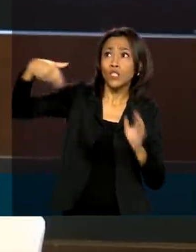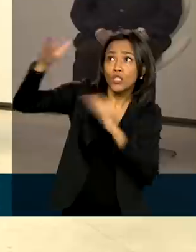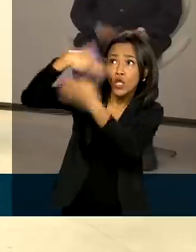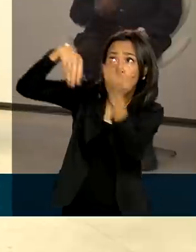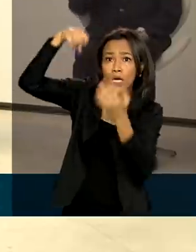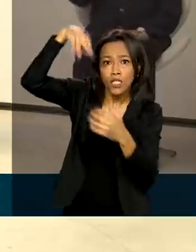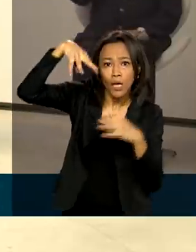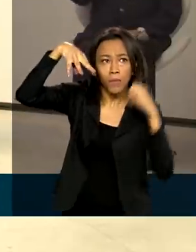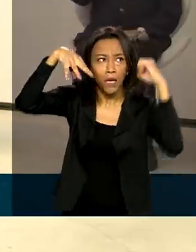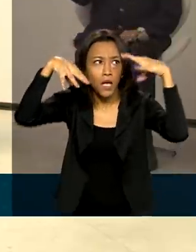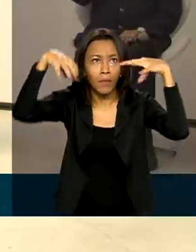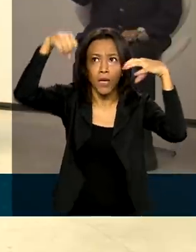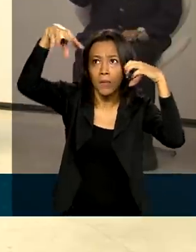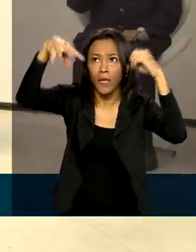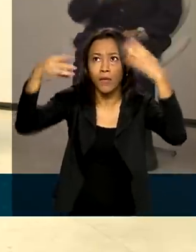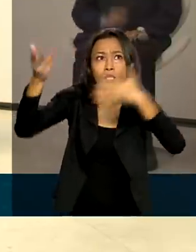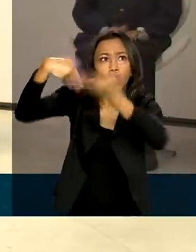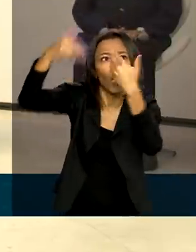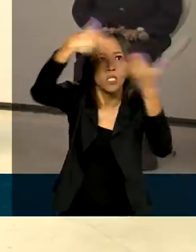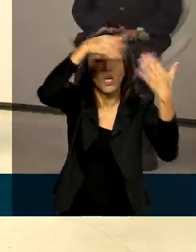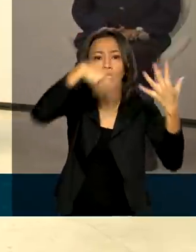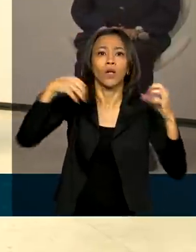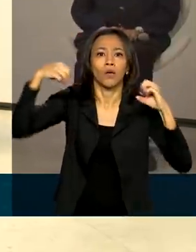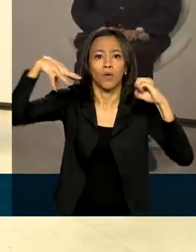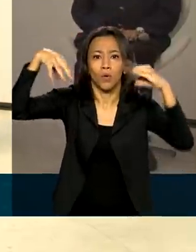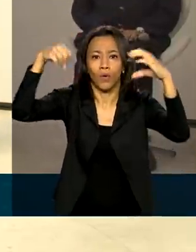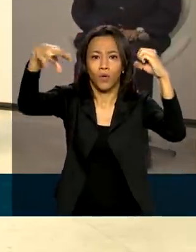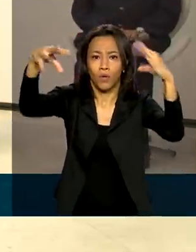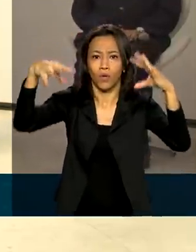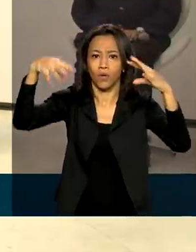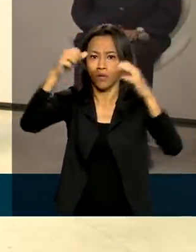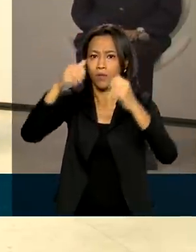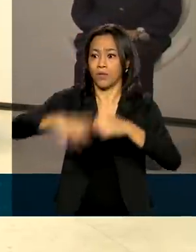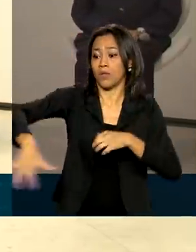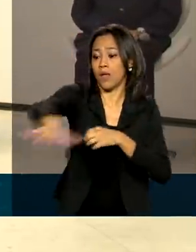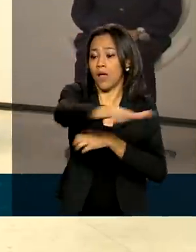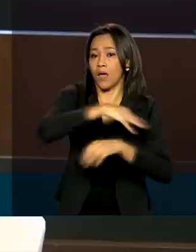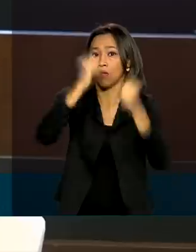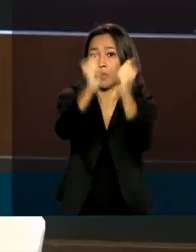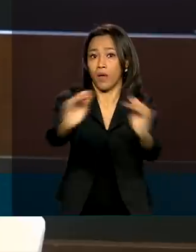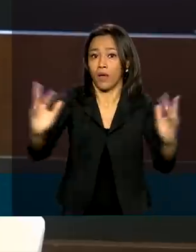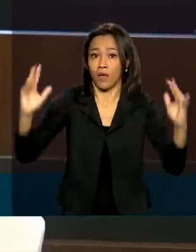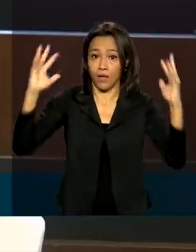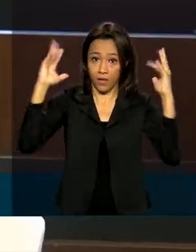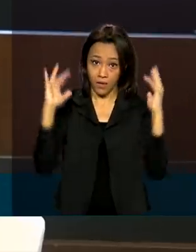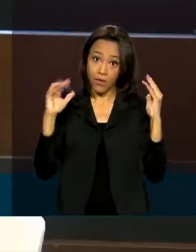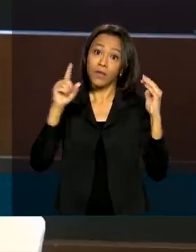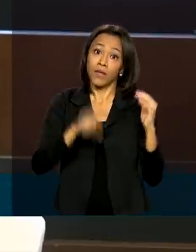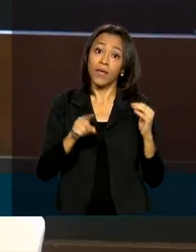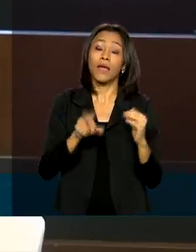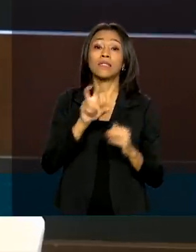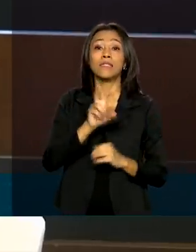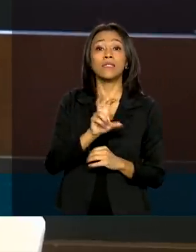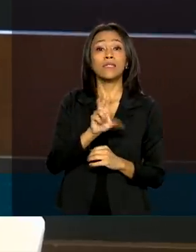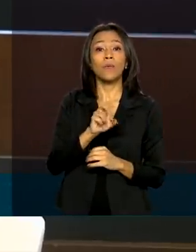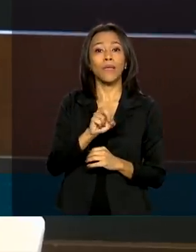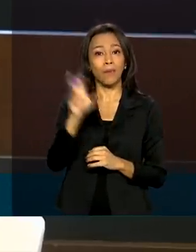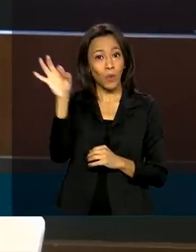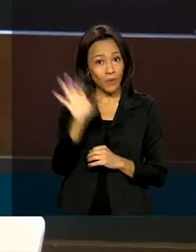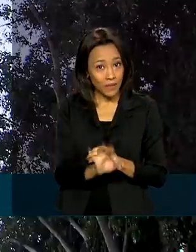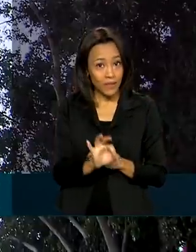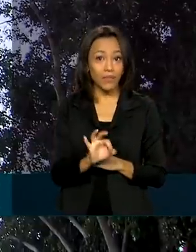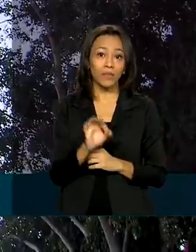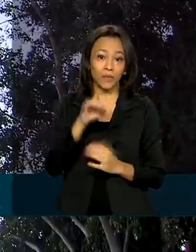todas as lâmpadas de LED. As estimativas de economia, de energia, ultrapassam 50% em cada um desses